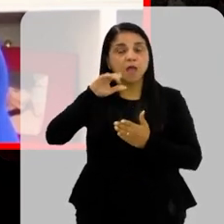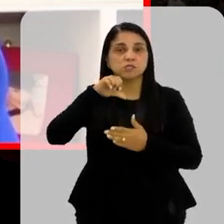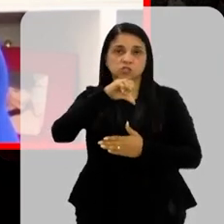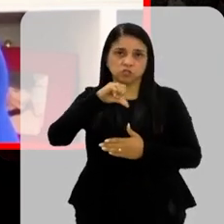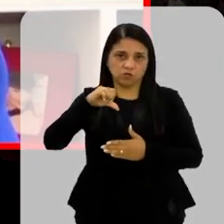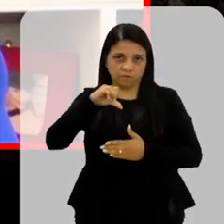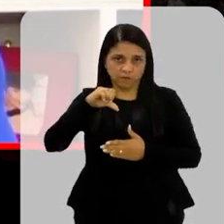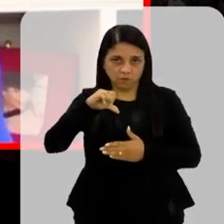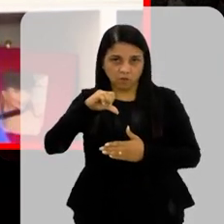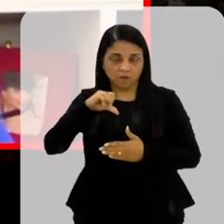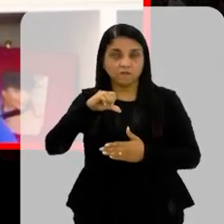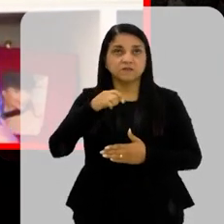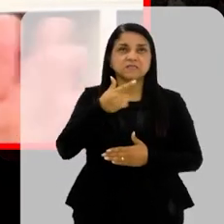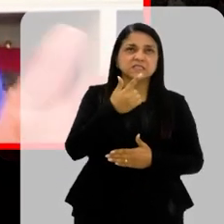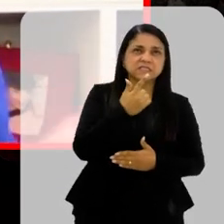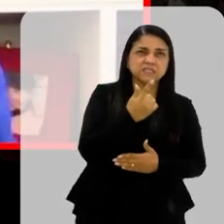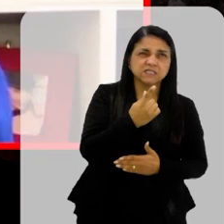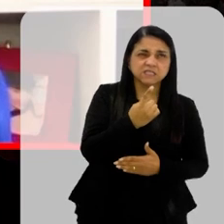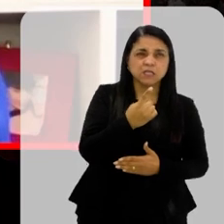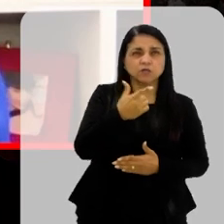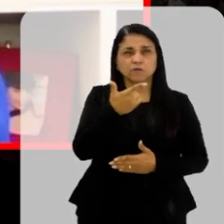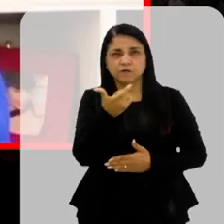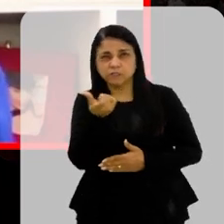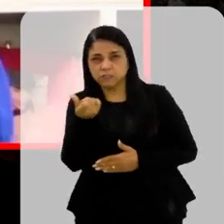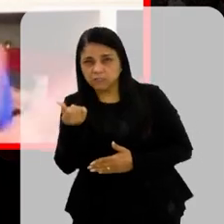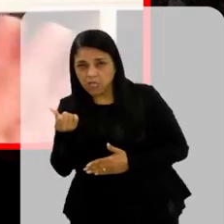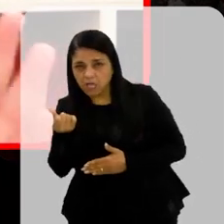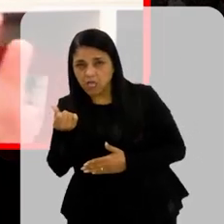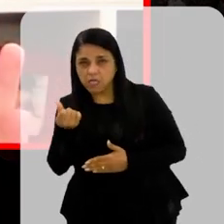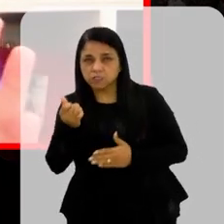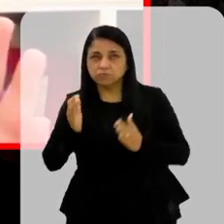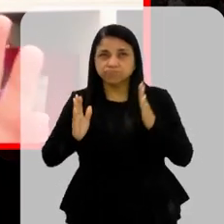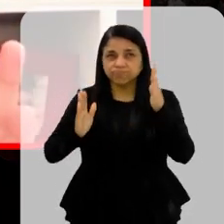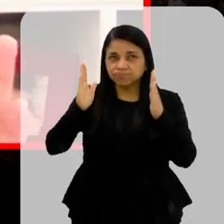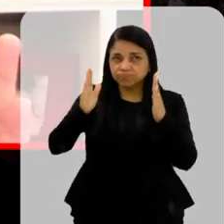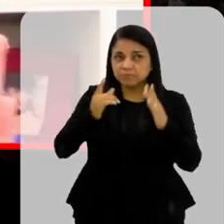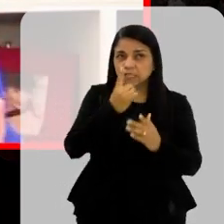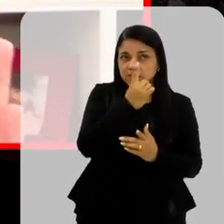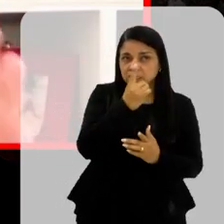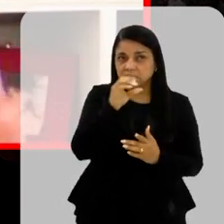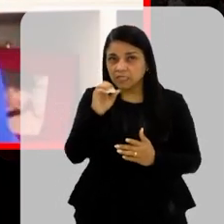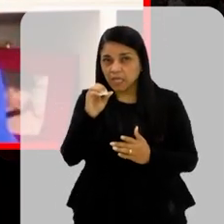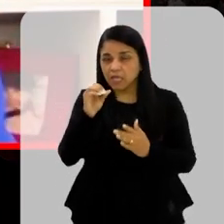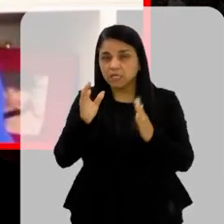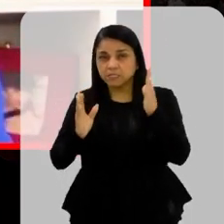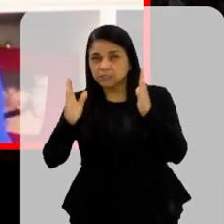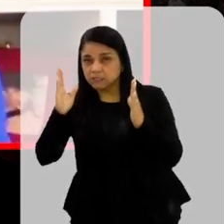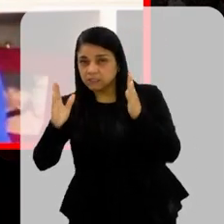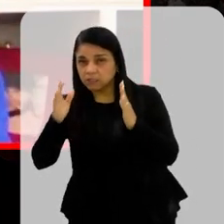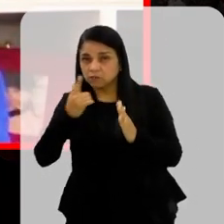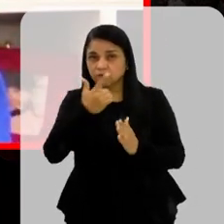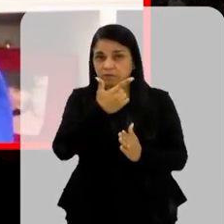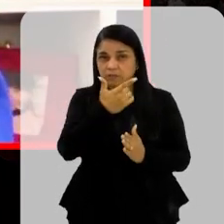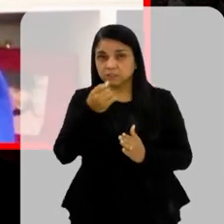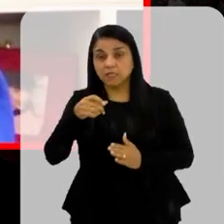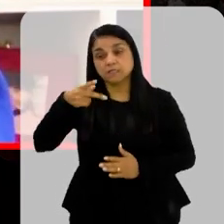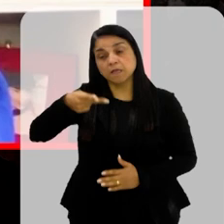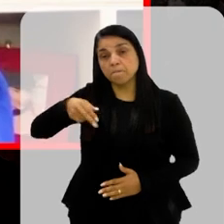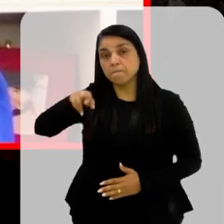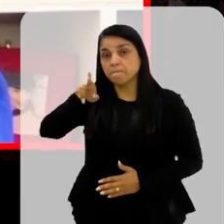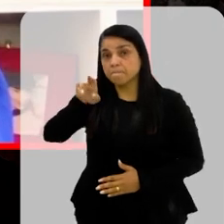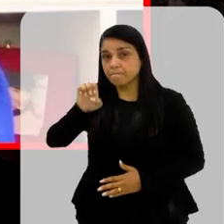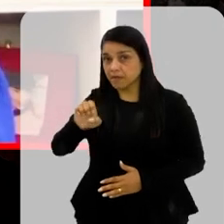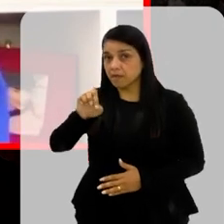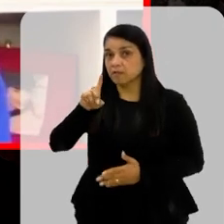126 Então, quem está ali entre 100 e 126, 125 Tem o que a gente chama de pré-diabetes